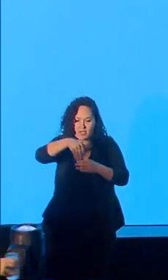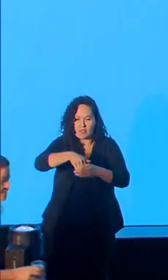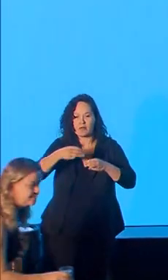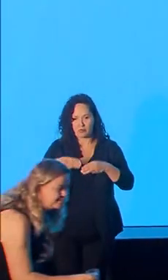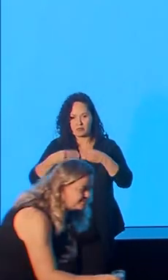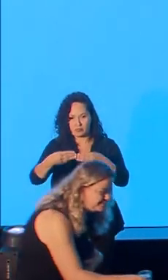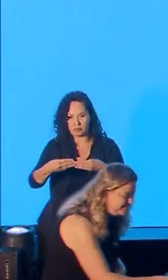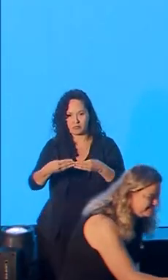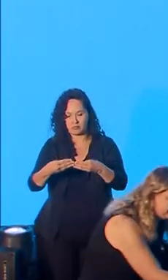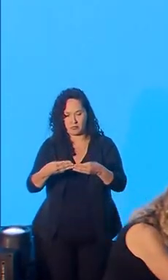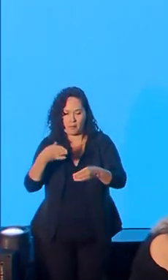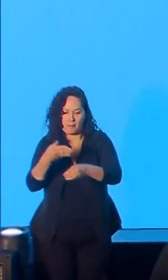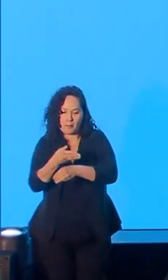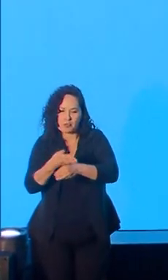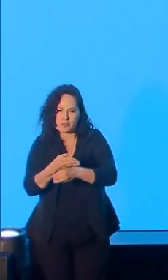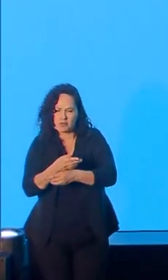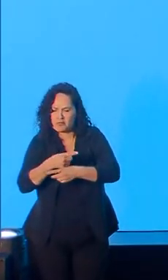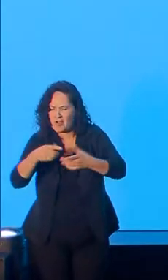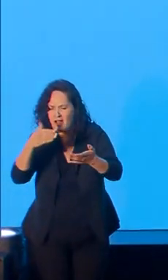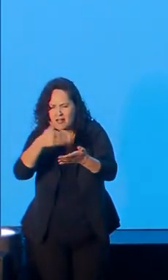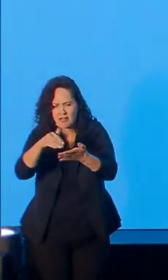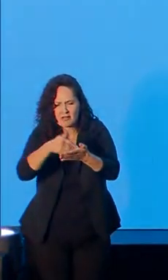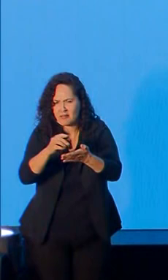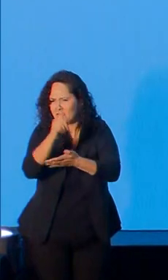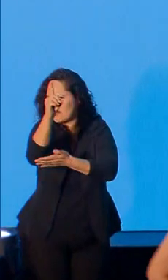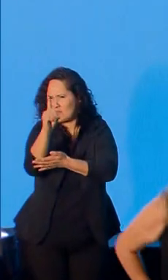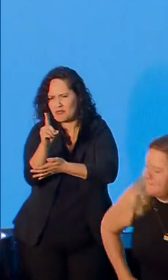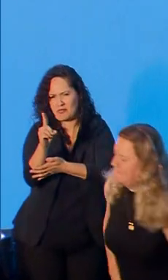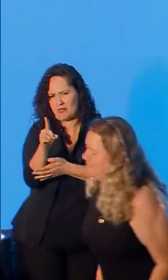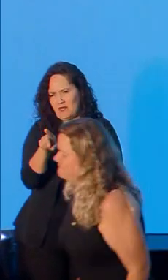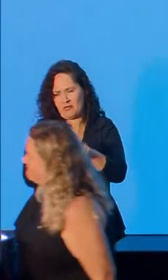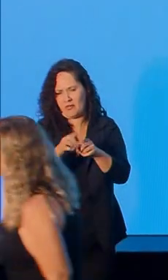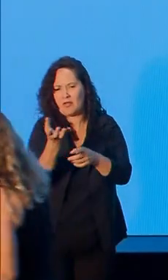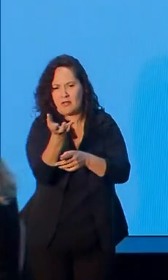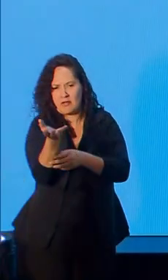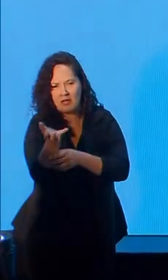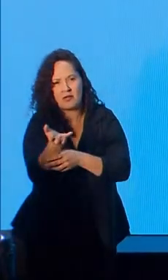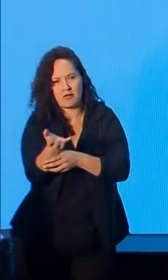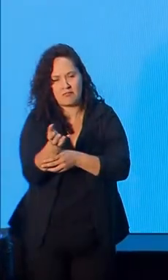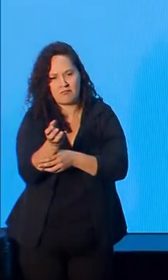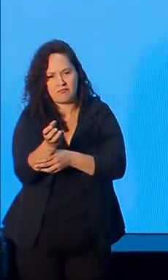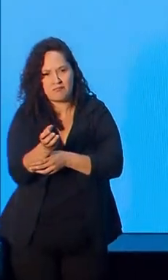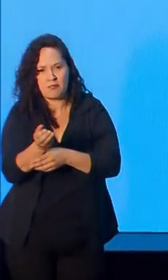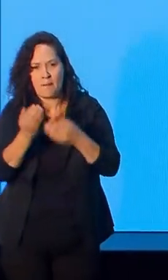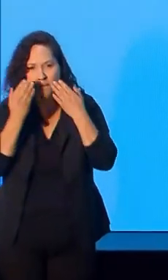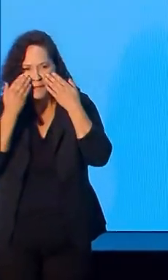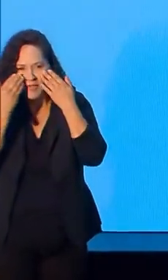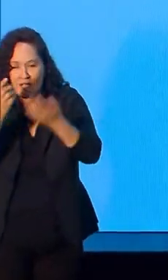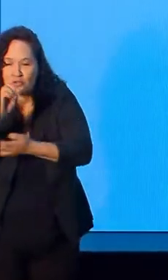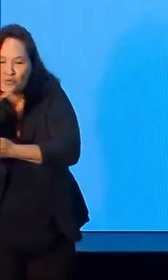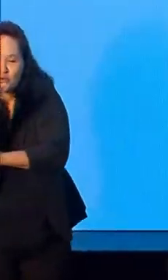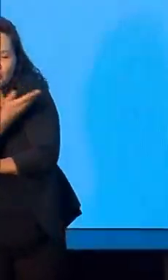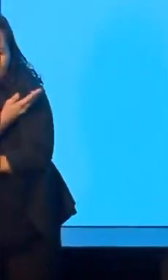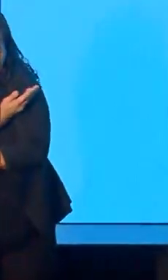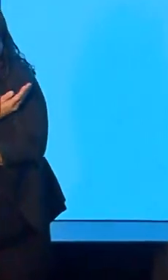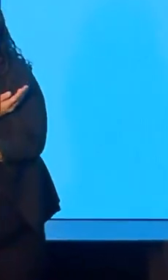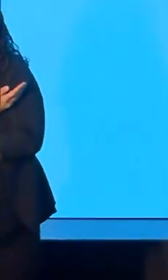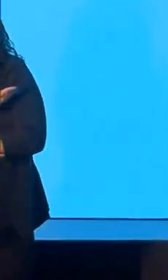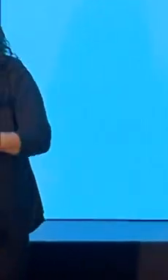MEC, então, nós tivemos a participação de diversas secretarias e diretorias, e aí eu queria deixar registrada a participação dos colegas.